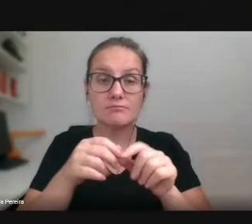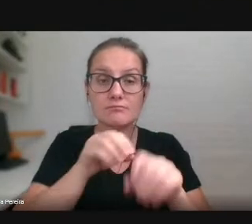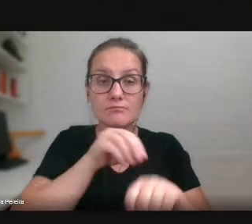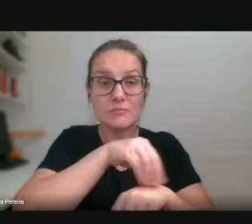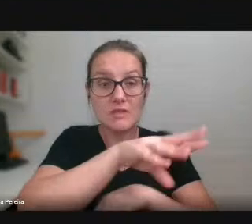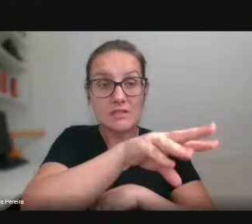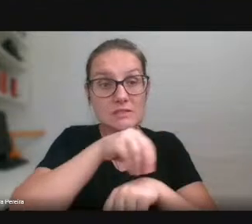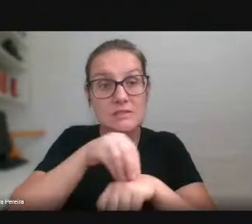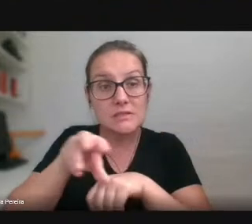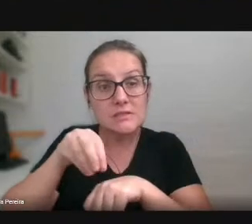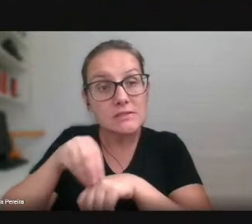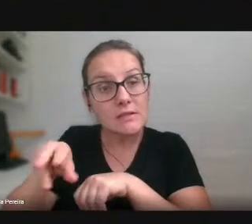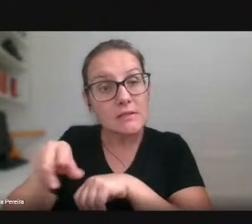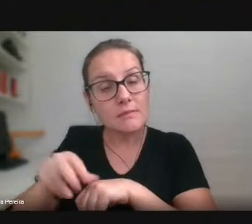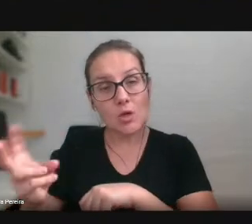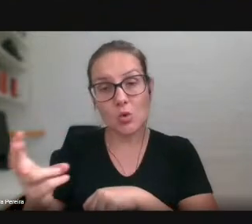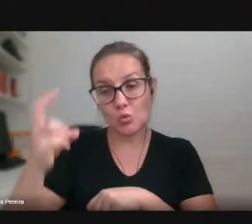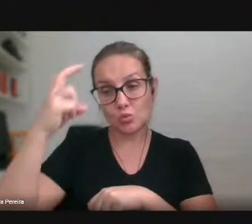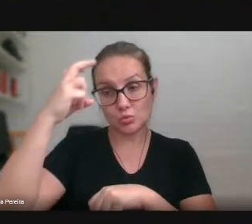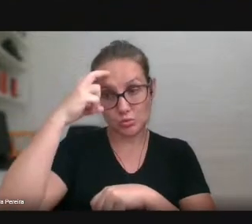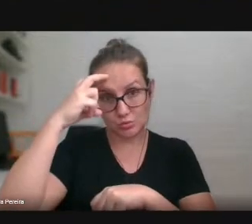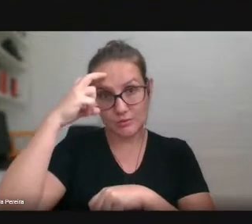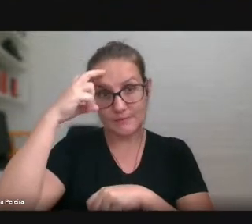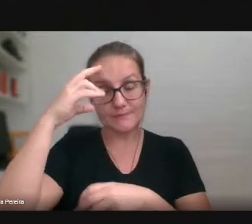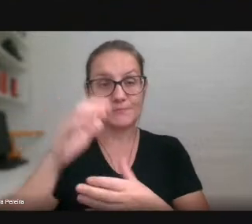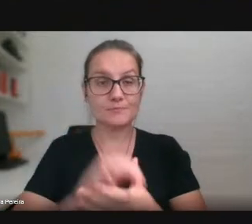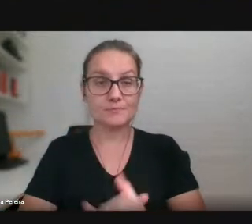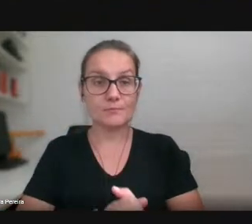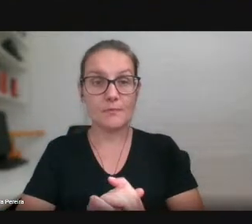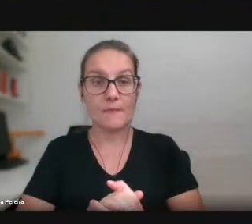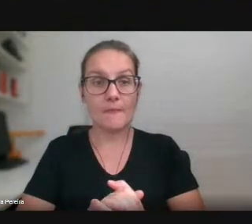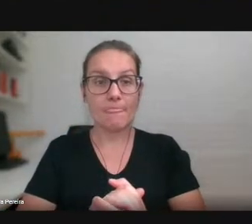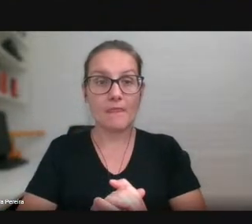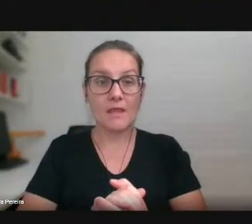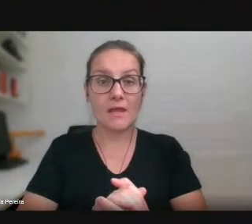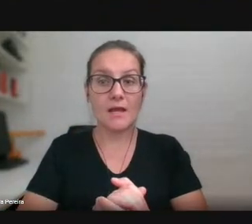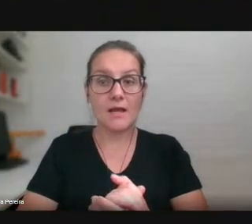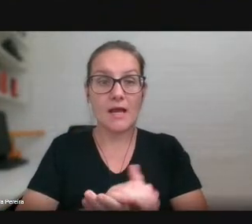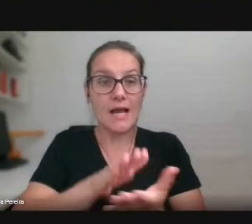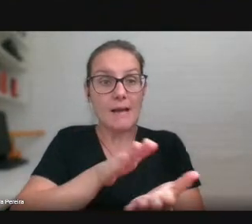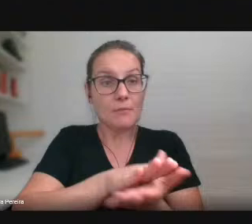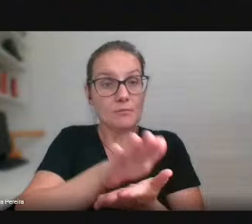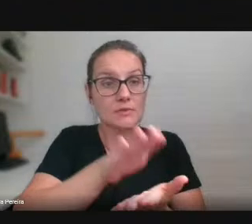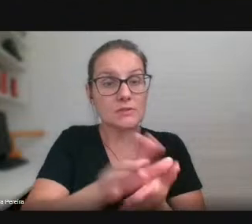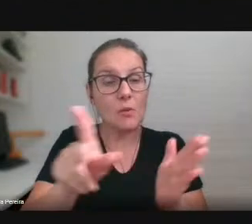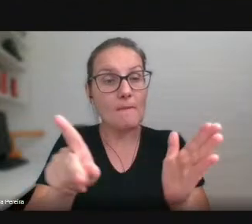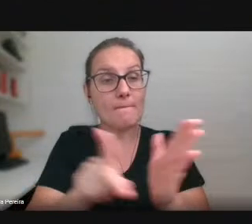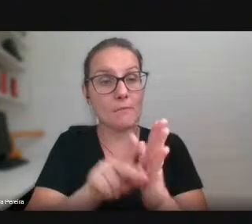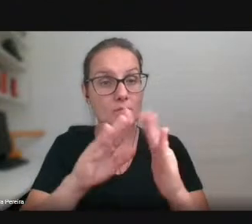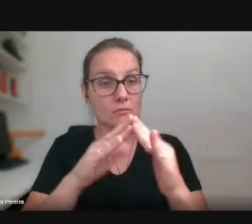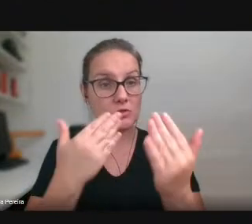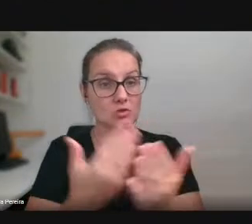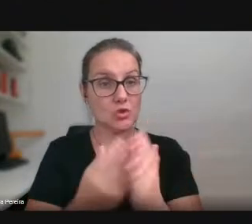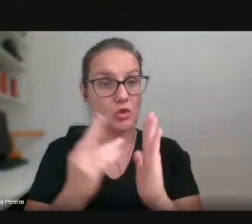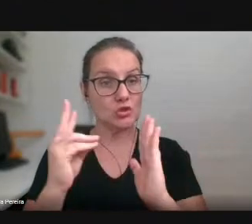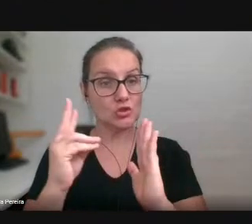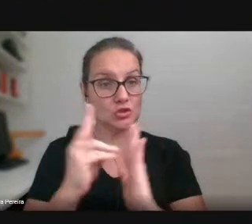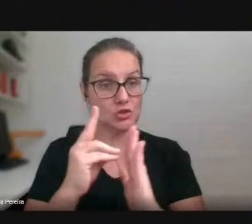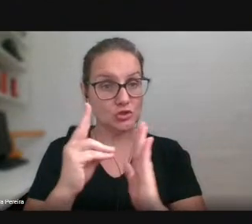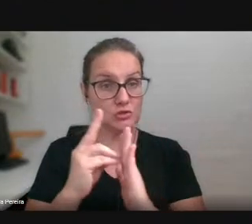a tiragem da coleção é direcionada às escolas indígenas da região pela